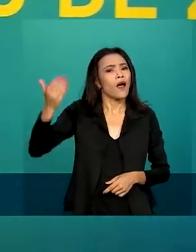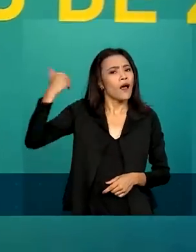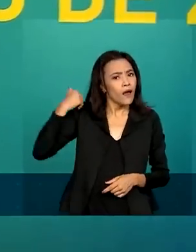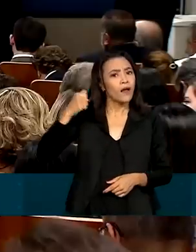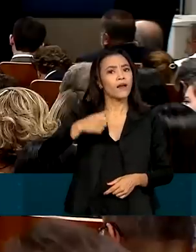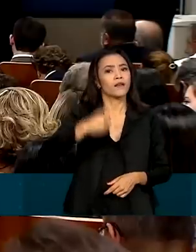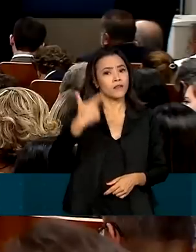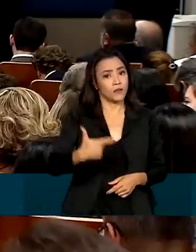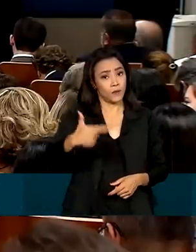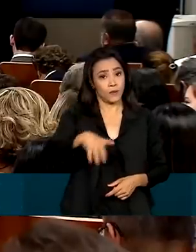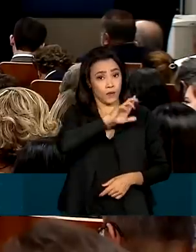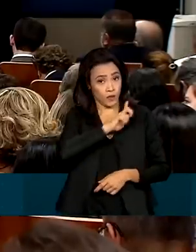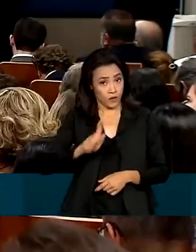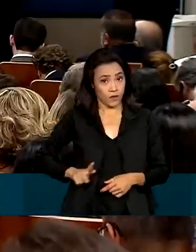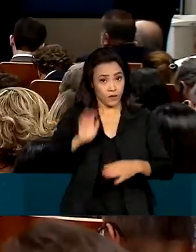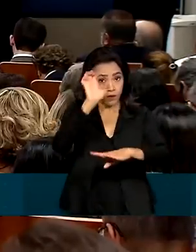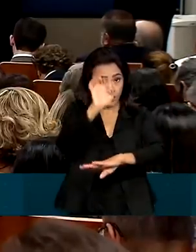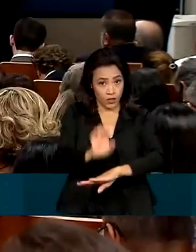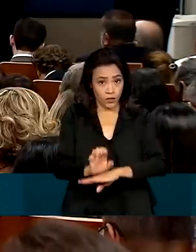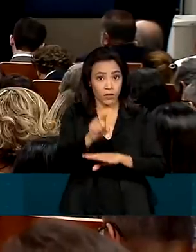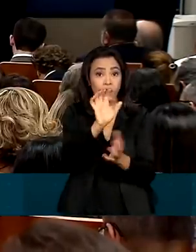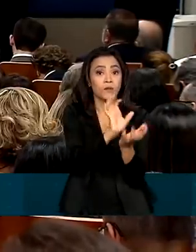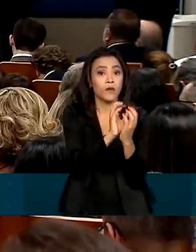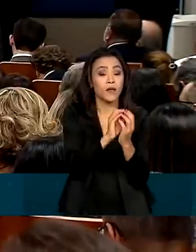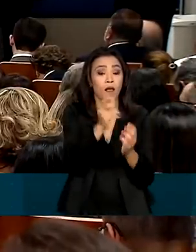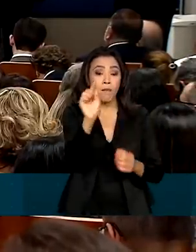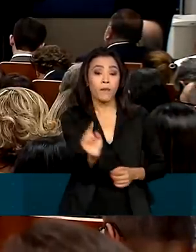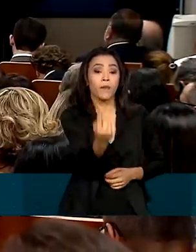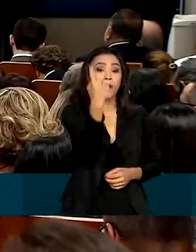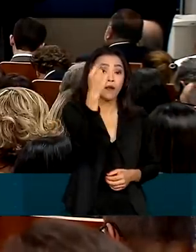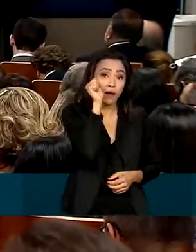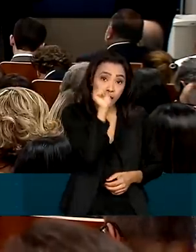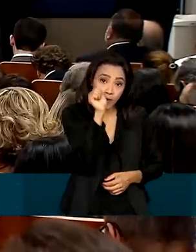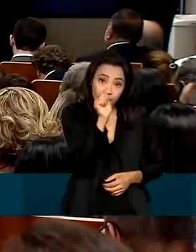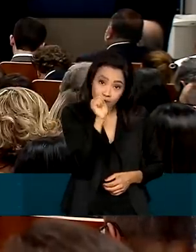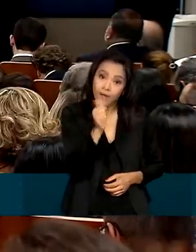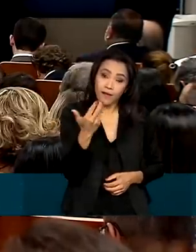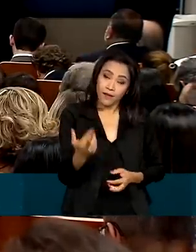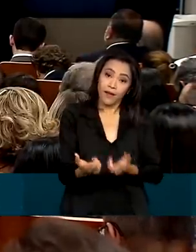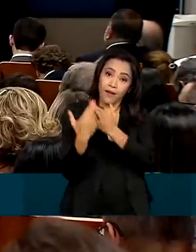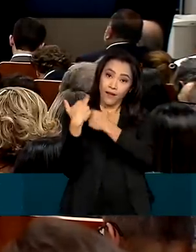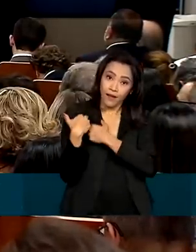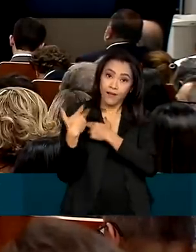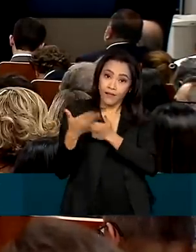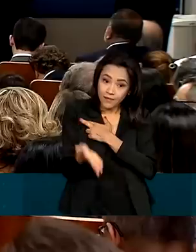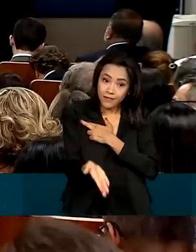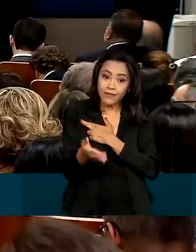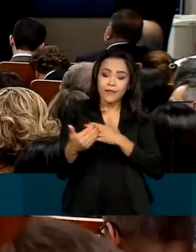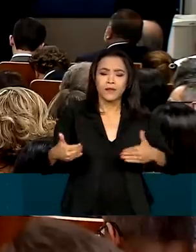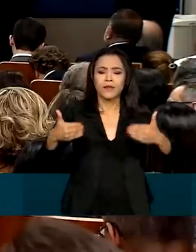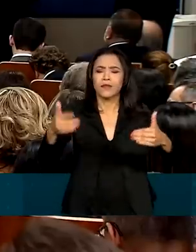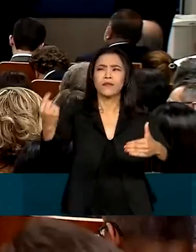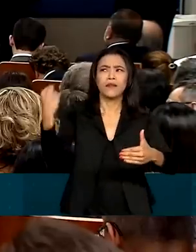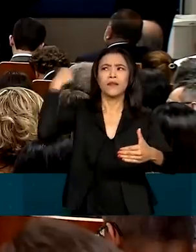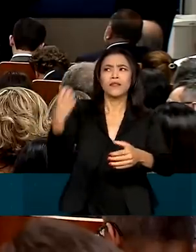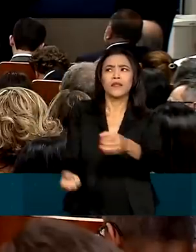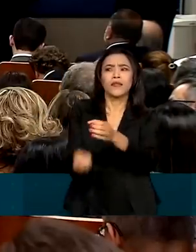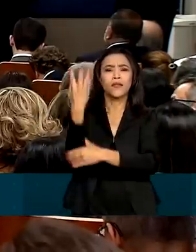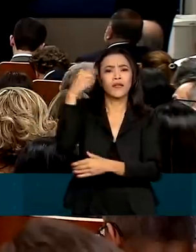Pernambuco. Luciana é a primeira mulher a ocupar a pasta desde sua criação, em